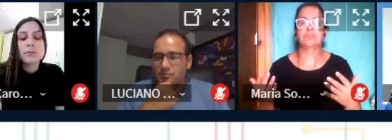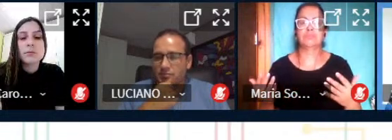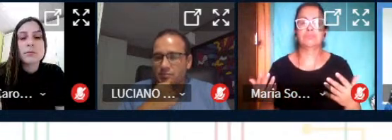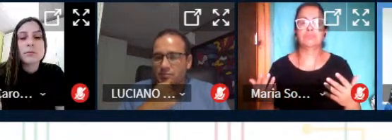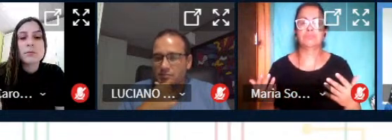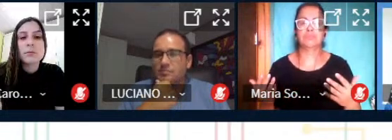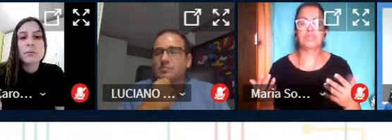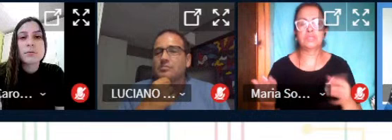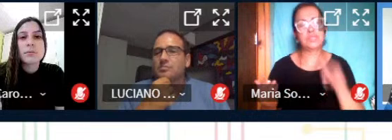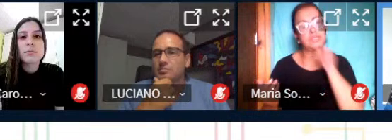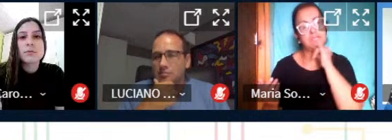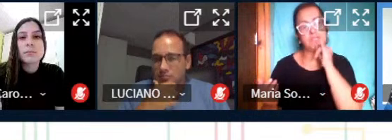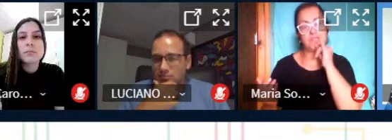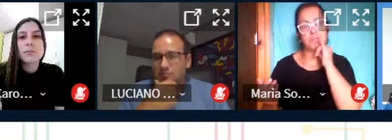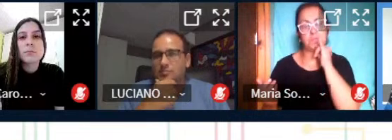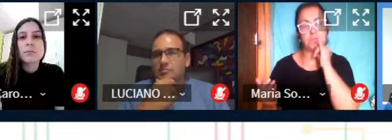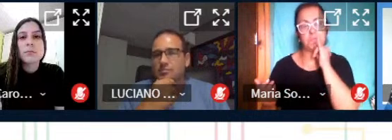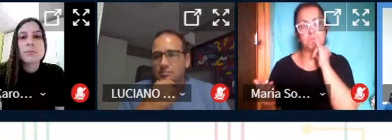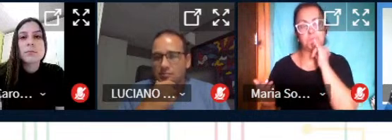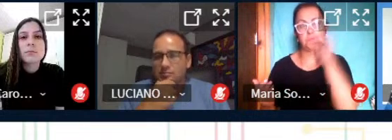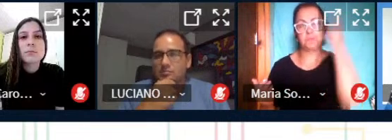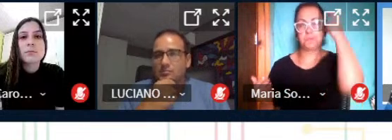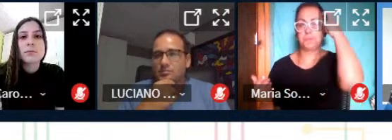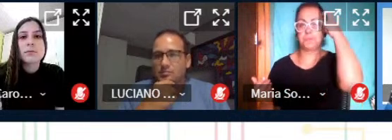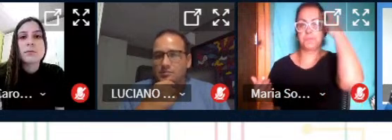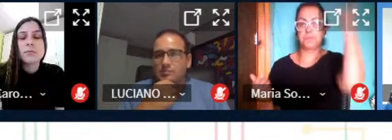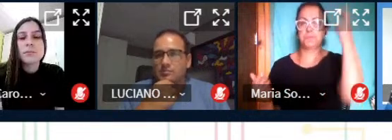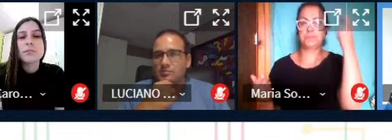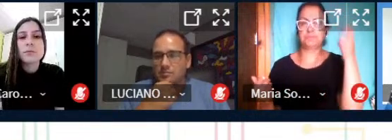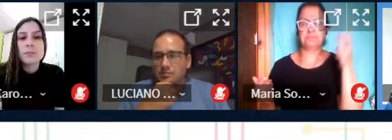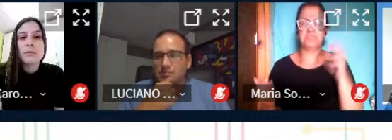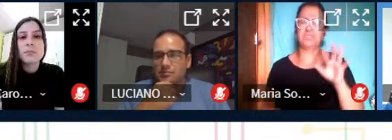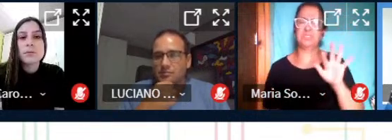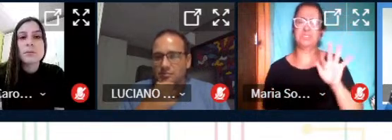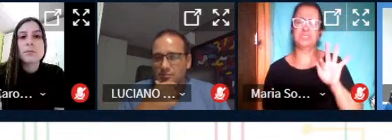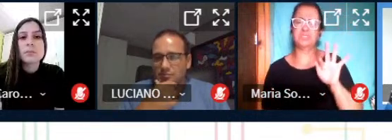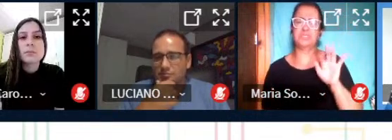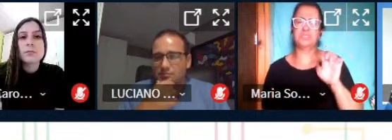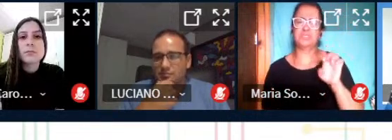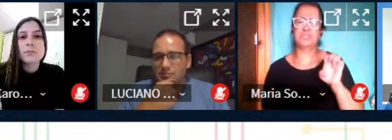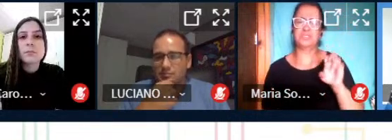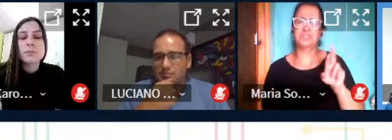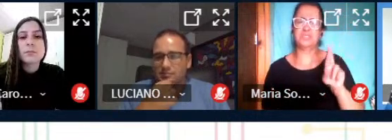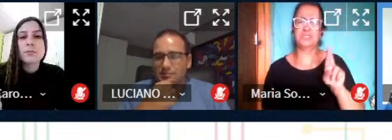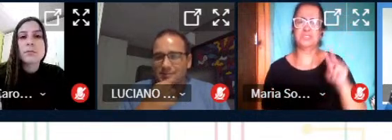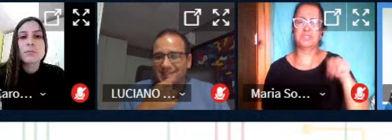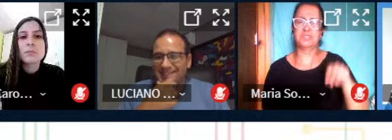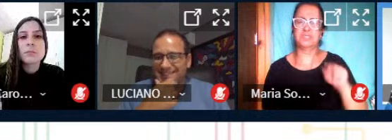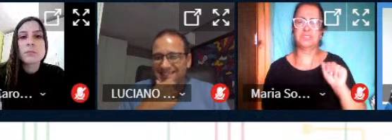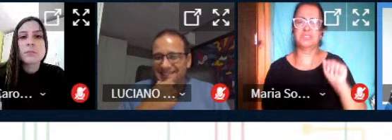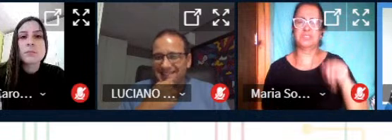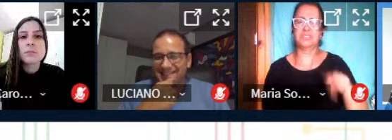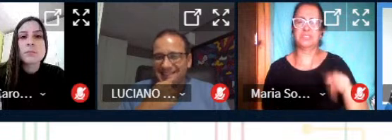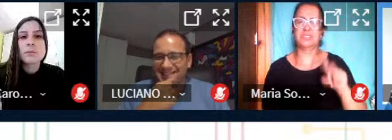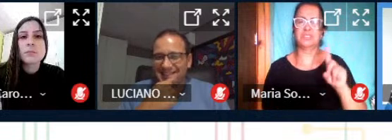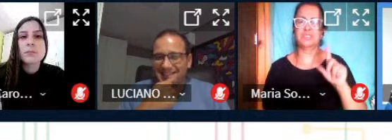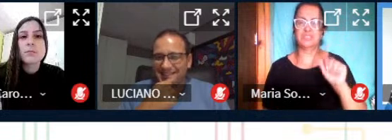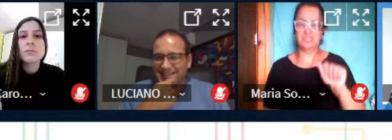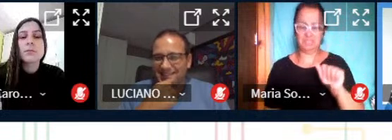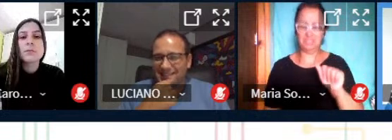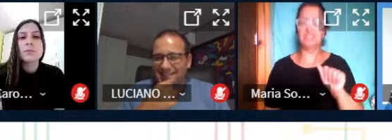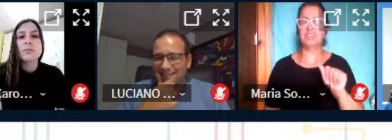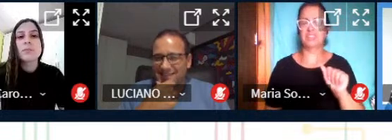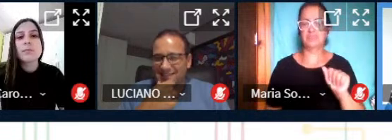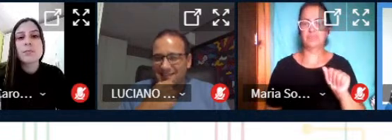intelectual vamos dizer assim né quando a Fernanda falou ah vocês não é vocês é nós né porque a Fernanda está reunida com a Ana